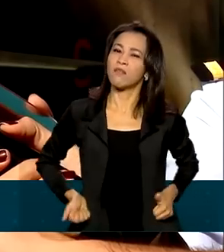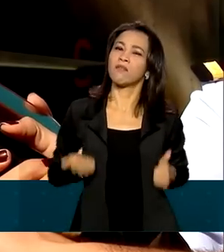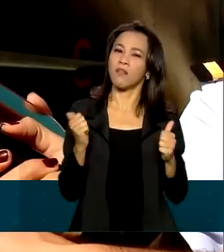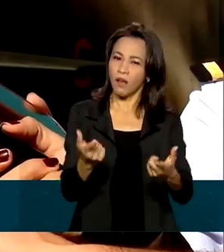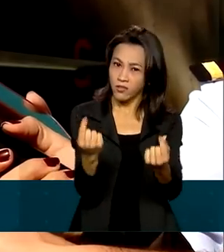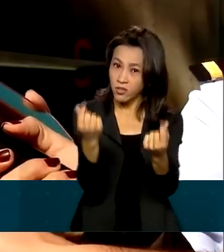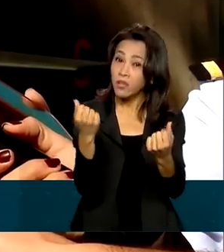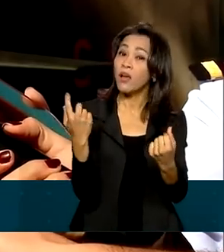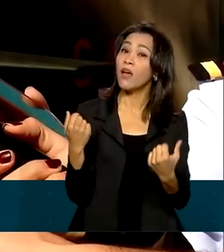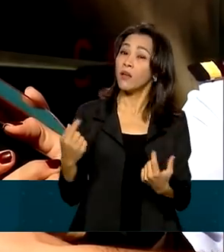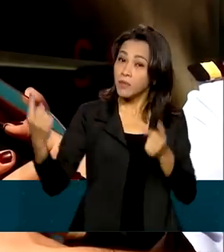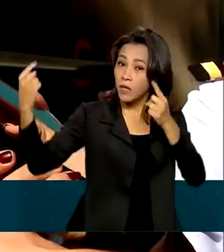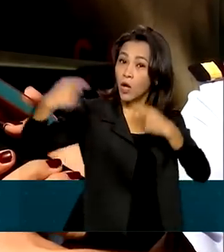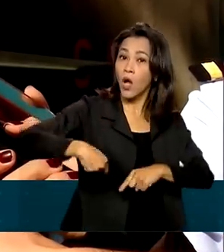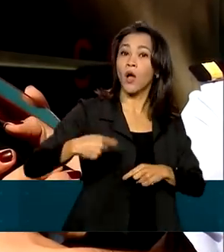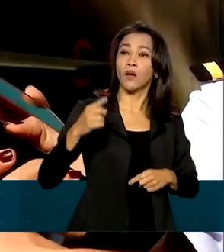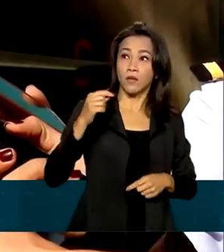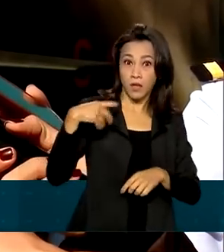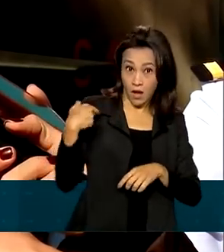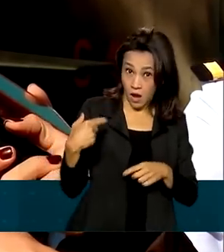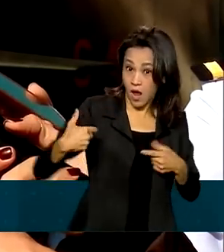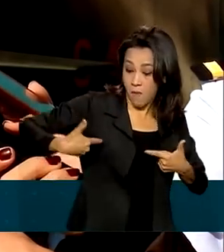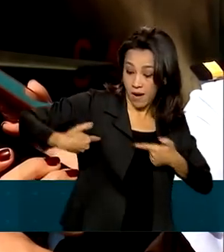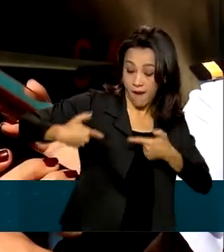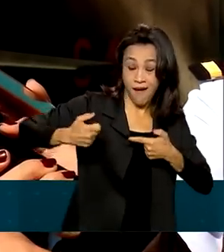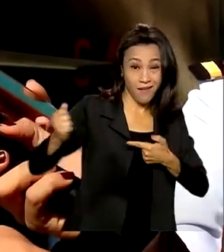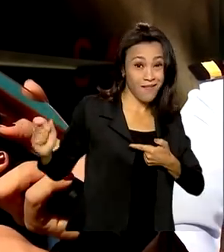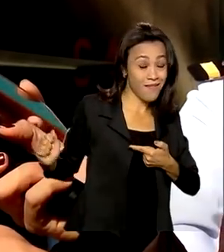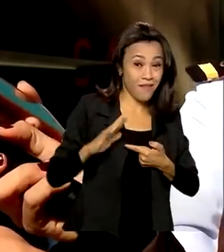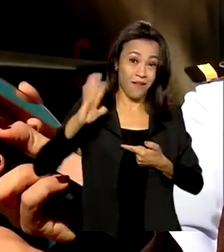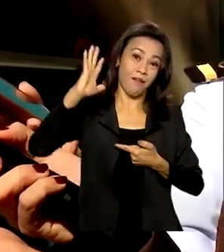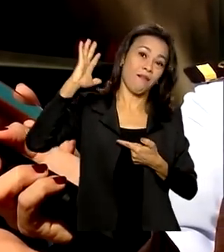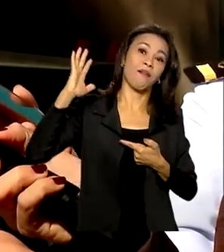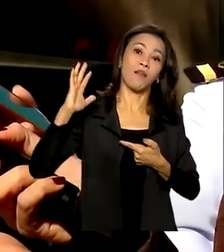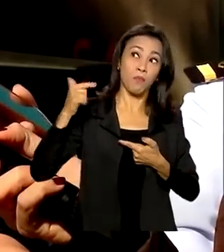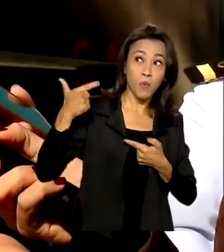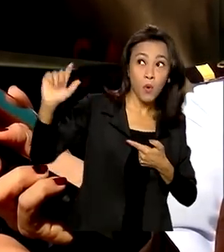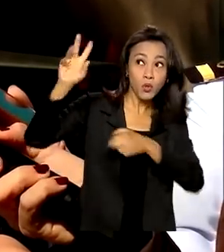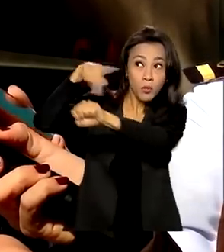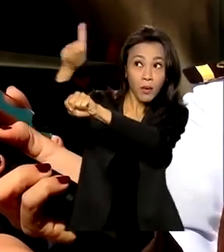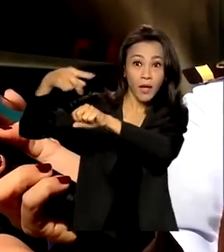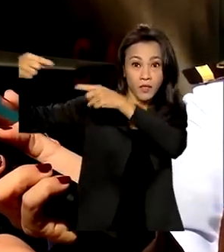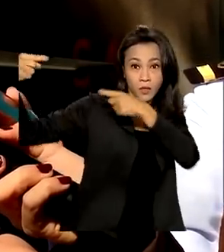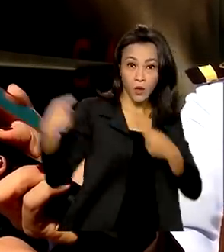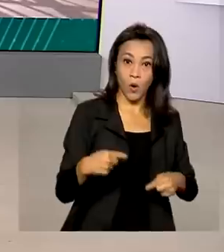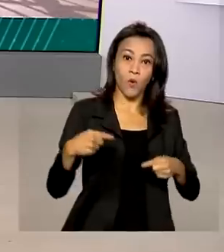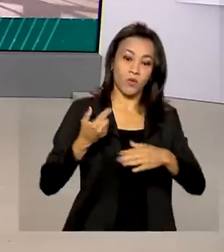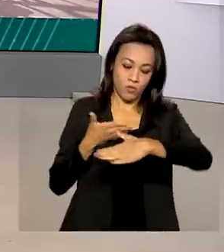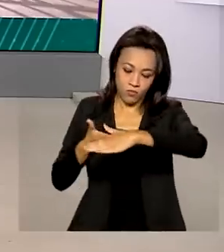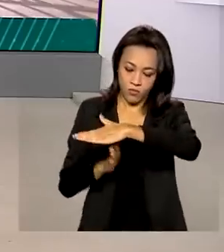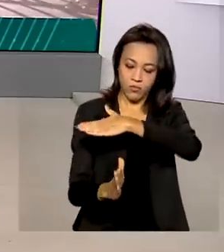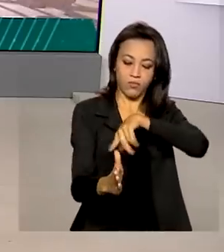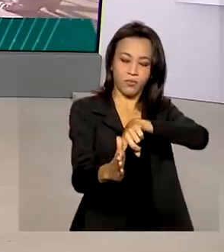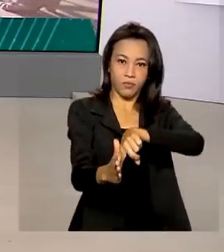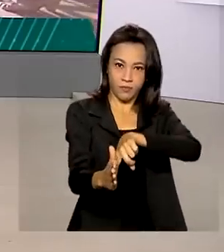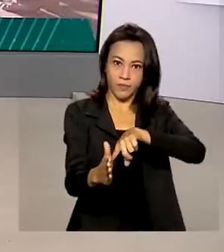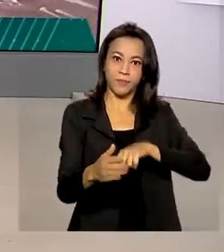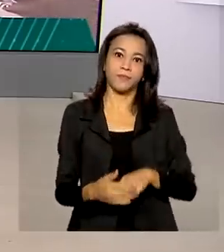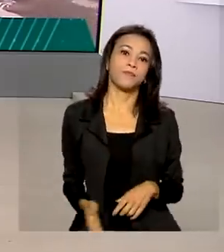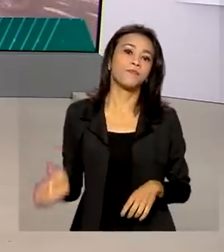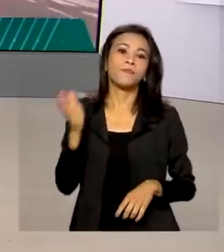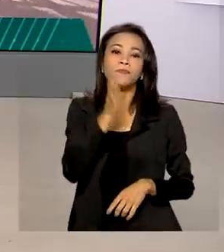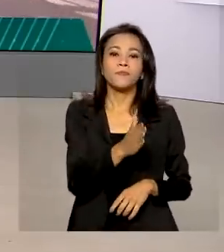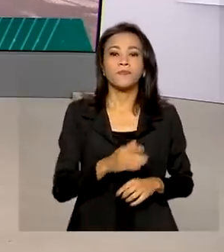para se contrapor ao submarino. É uma guerra muito cara para outra nação lutar contra um submarino. As